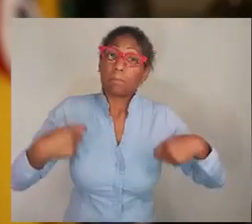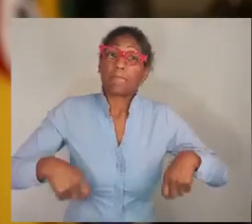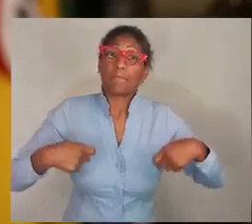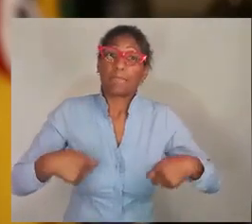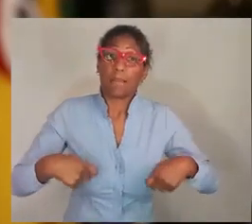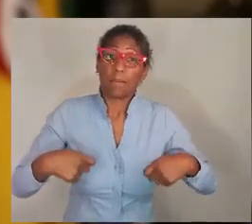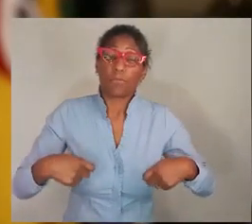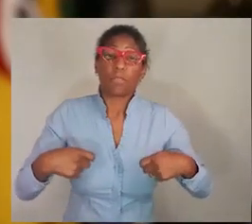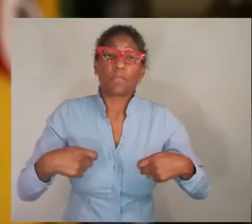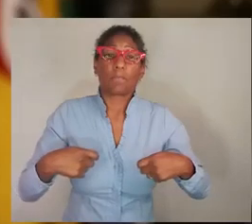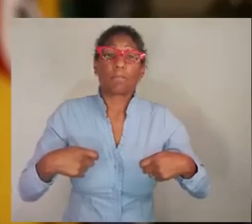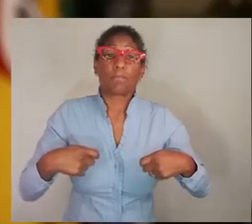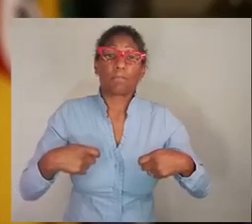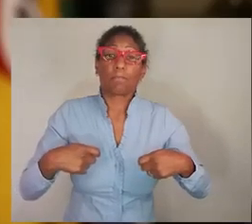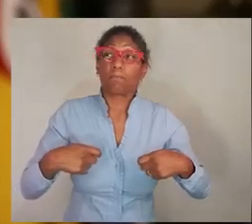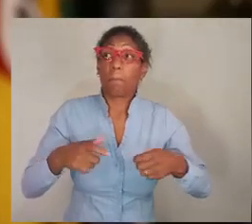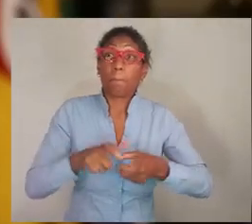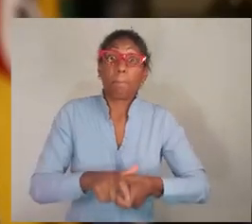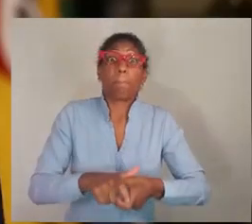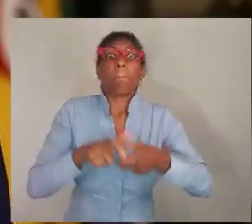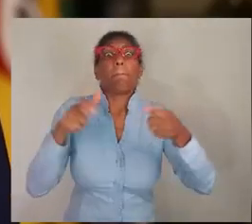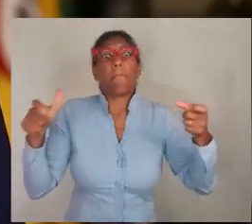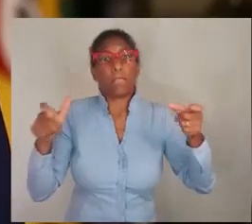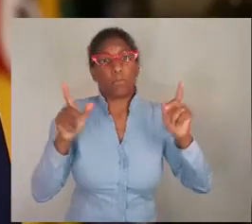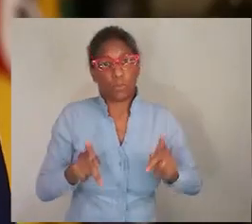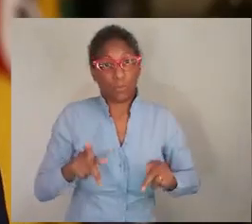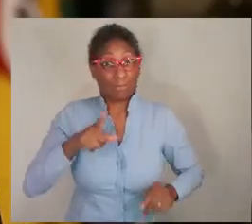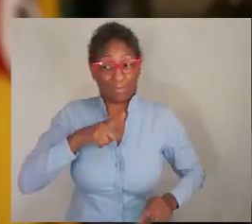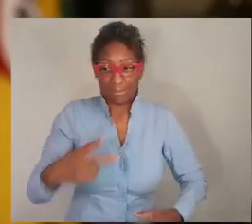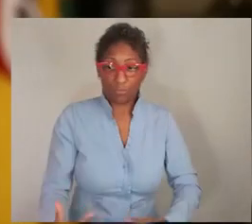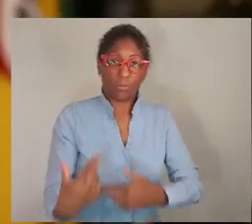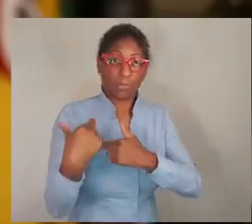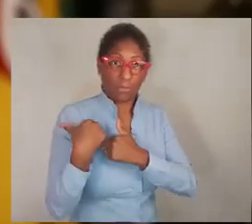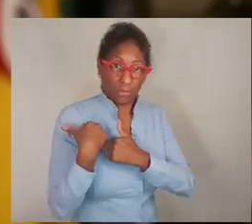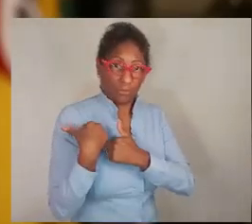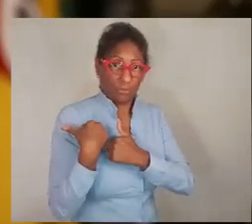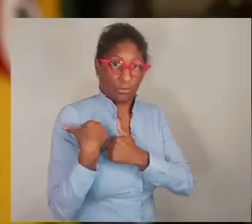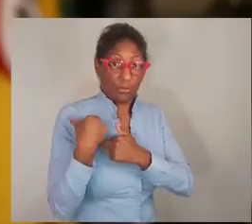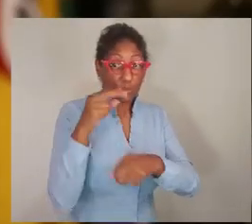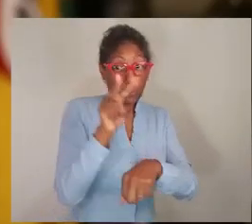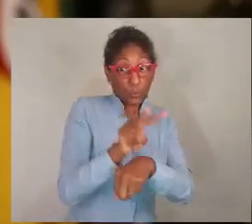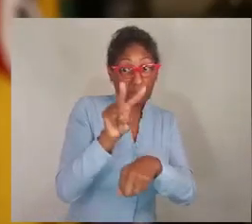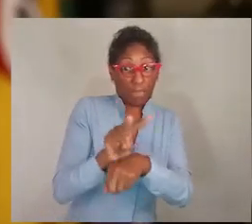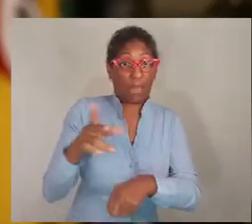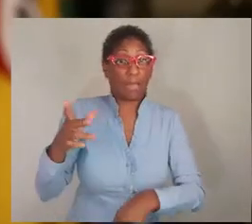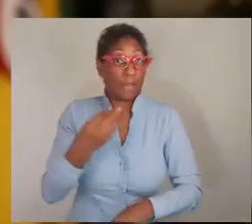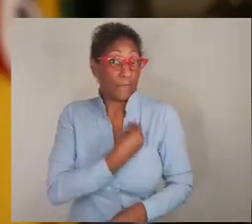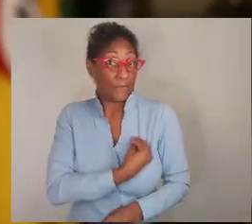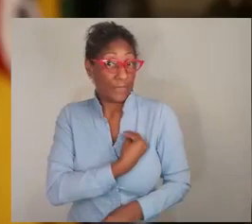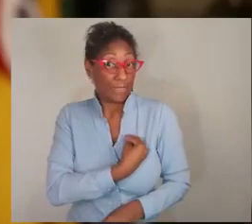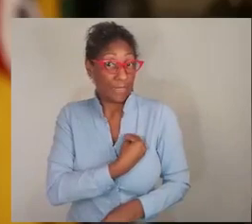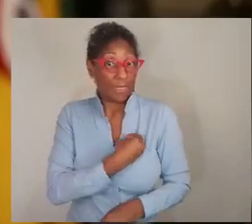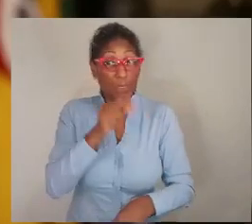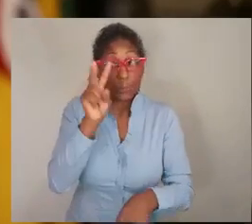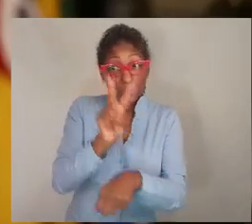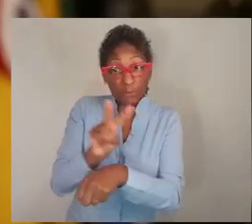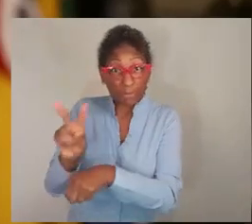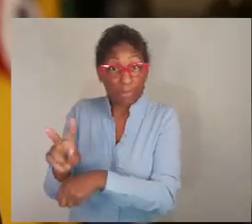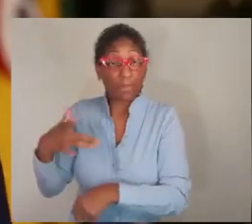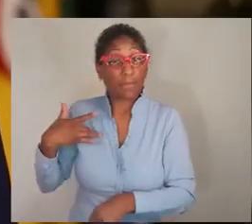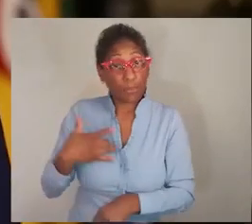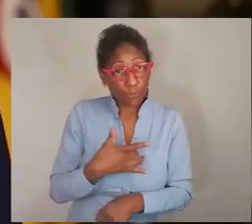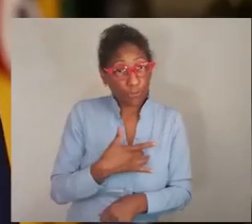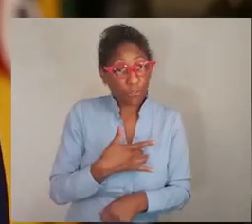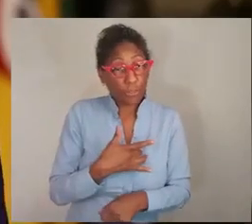pelo menos nós precisamos uma maioria daqueles que têm a responsabilidade maior de cuidar da vida e da saúde dos gaúchos.